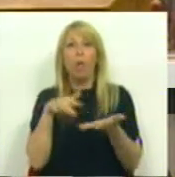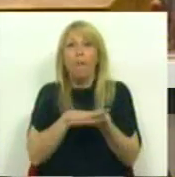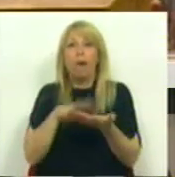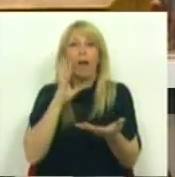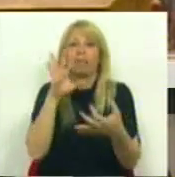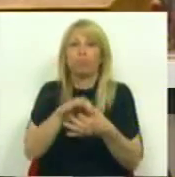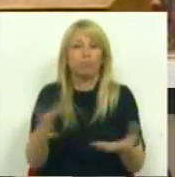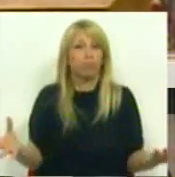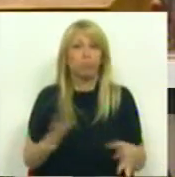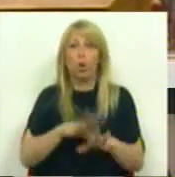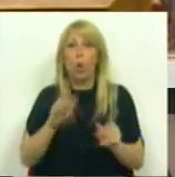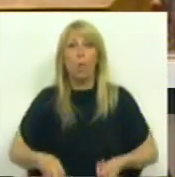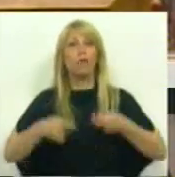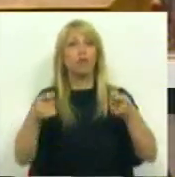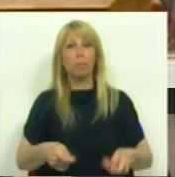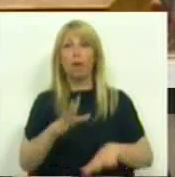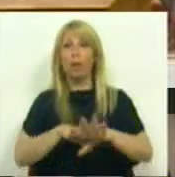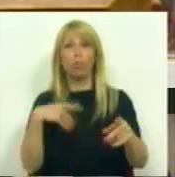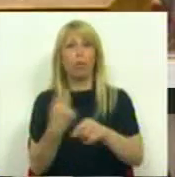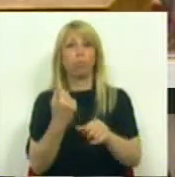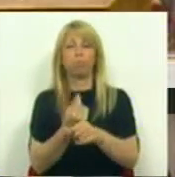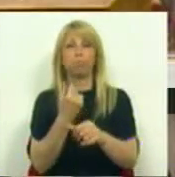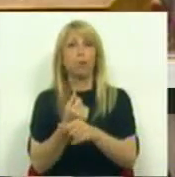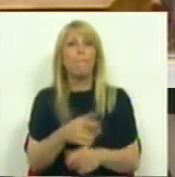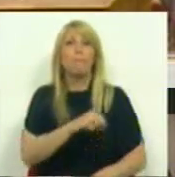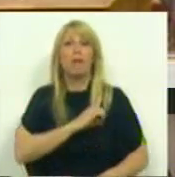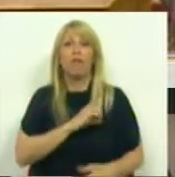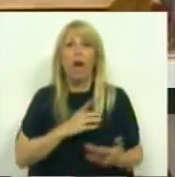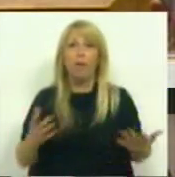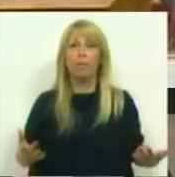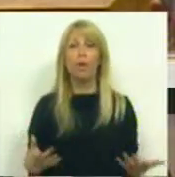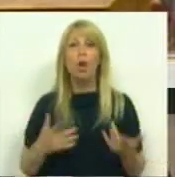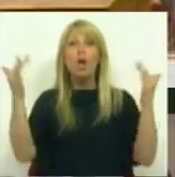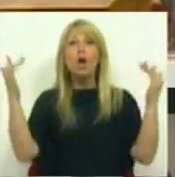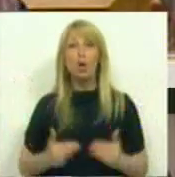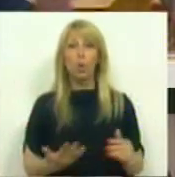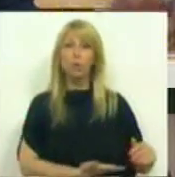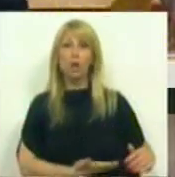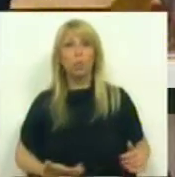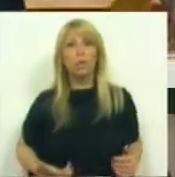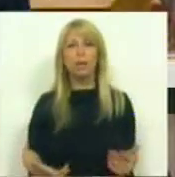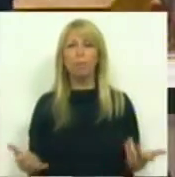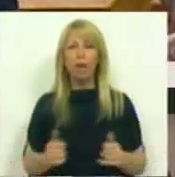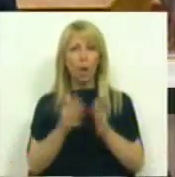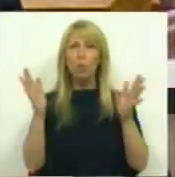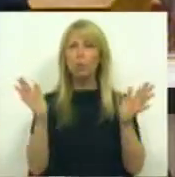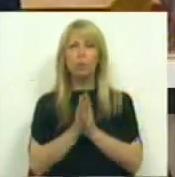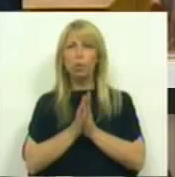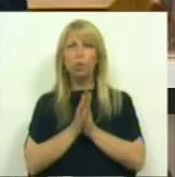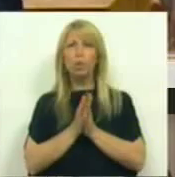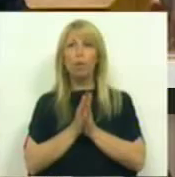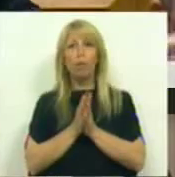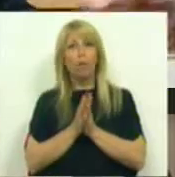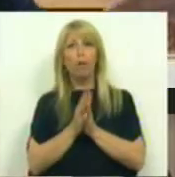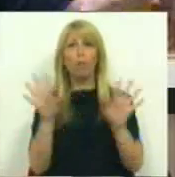investimento, quanto ao aumento do consumo privado, quanto à redução do desemprego, tudo aquilo é um conjunto de